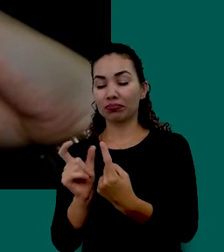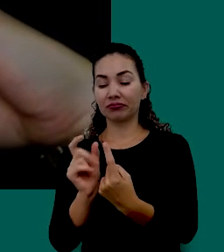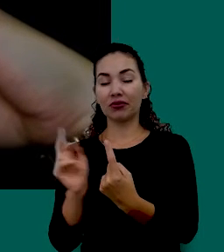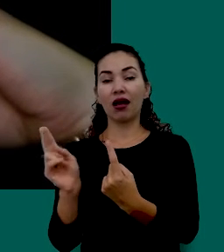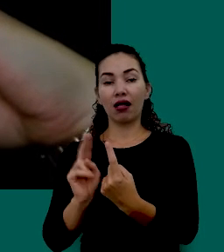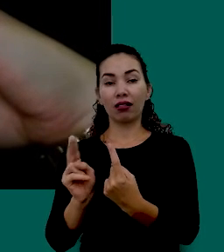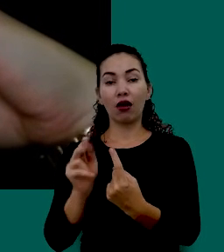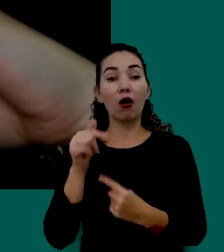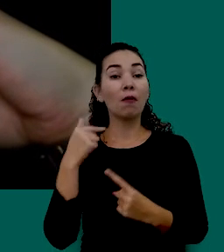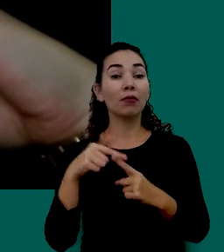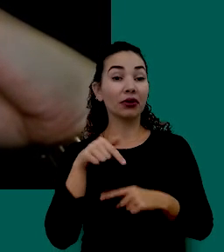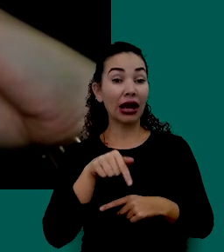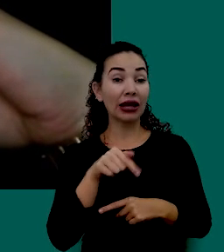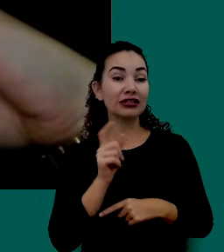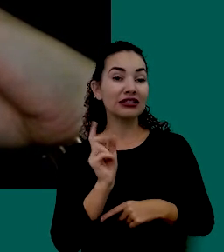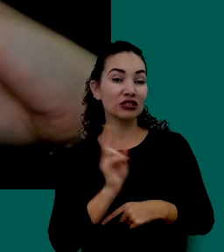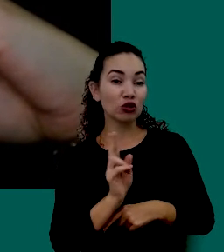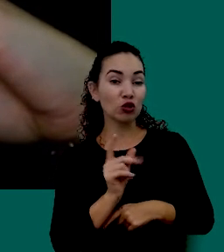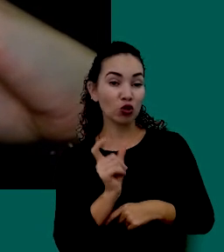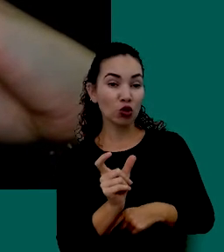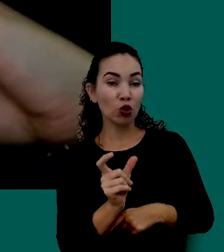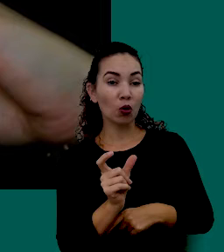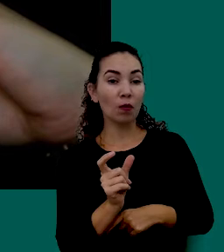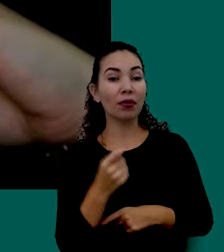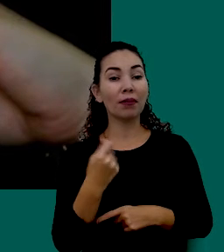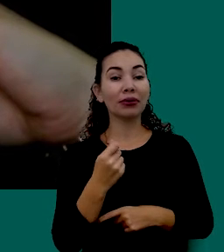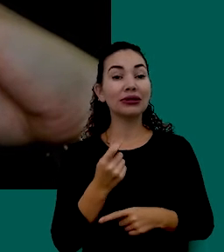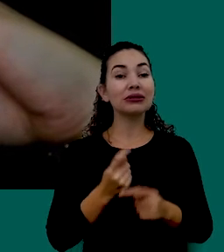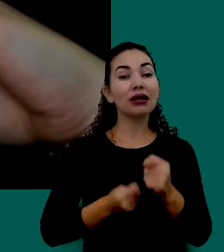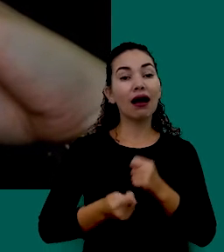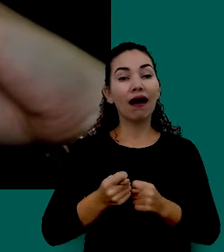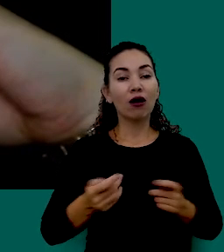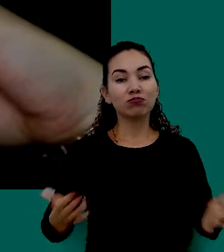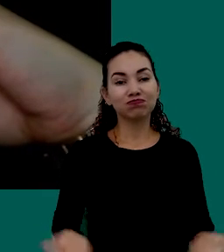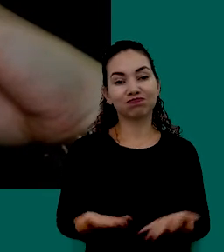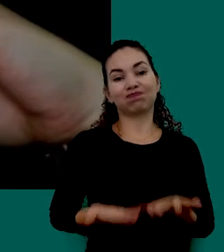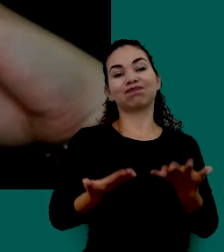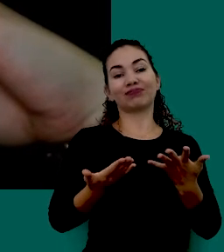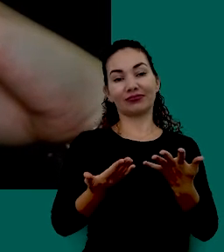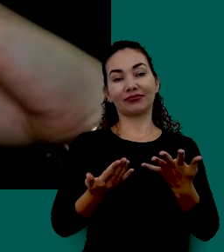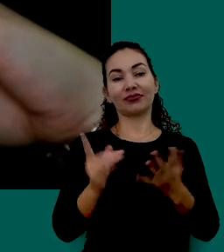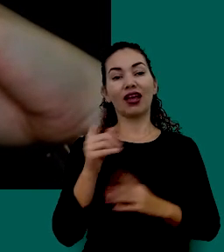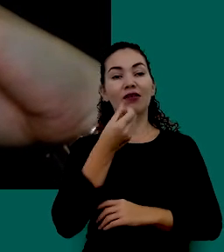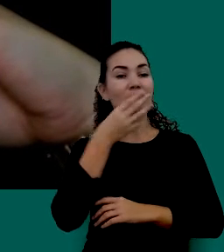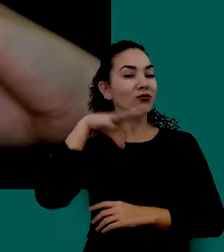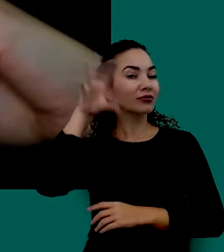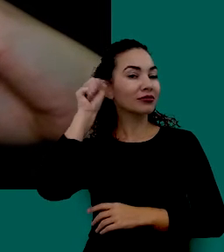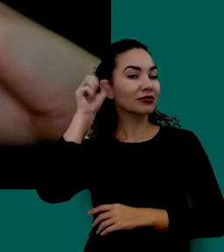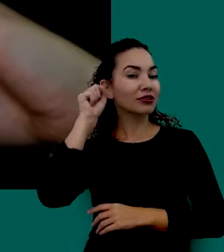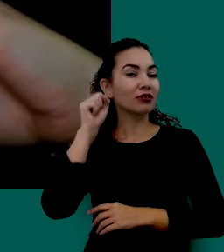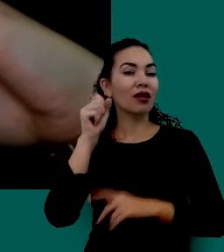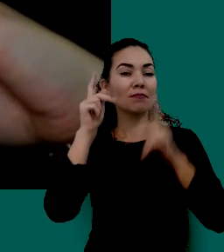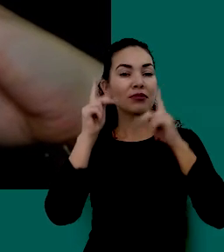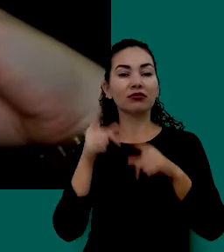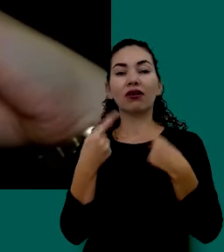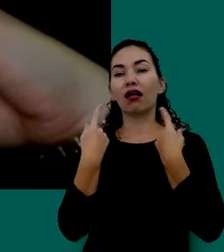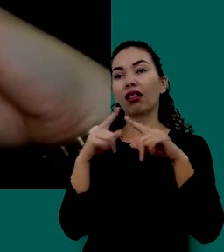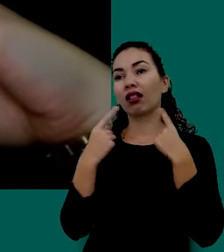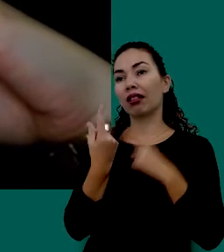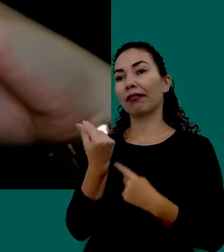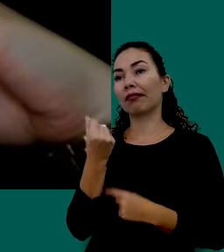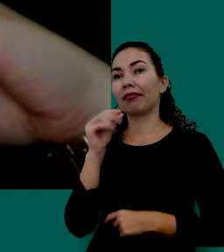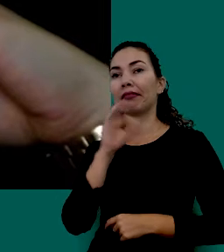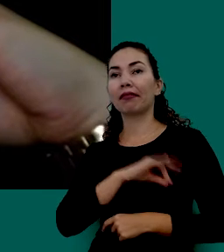Para Poupar Esse Dinheiro É Comum A gente Escutar Pessoas Que Reclamam Que Ganham